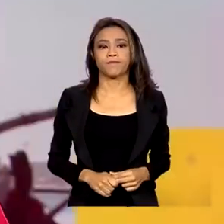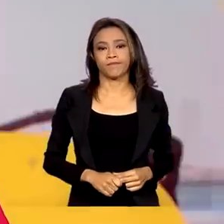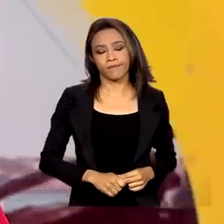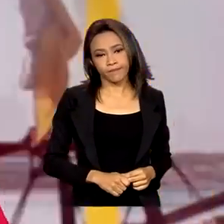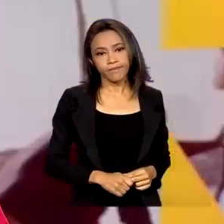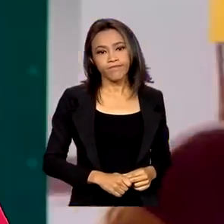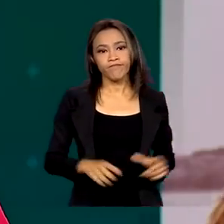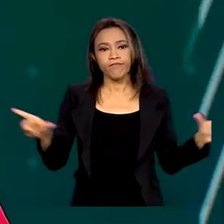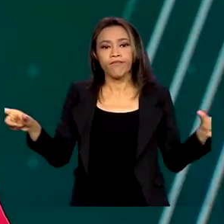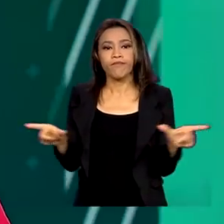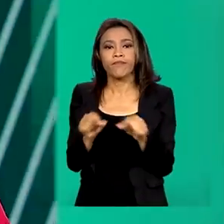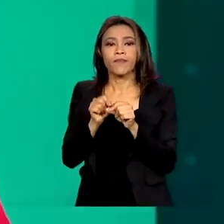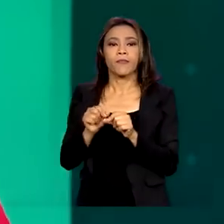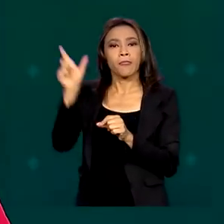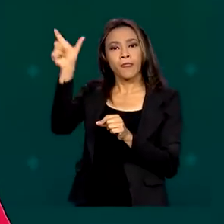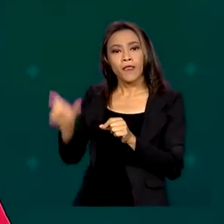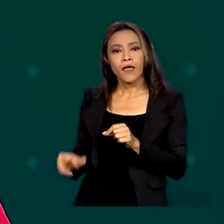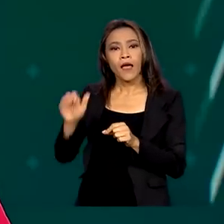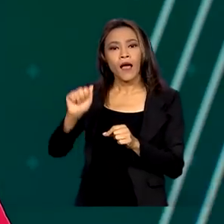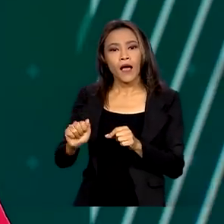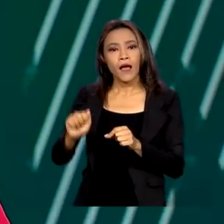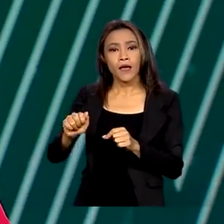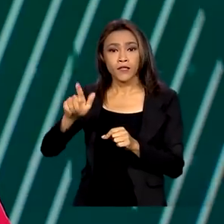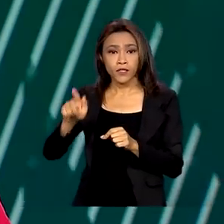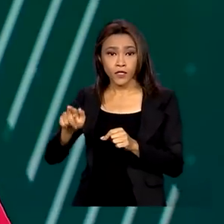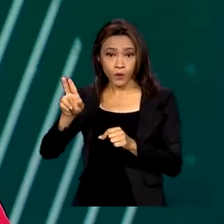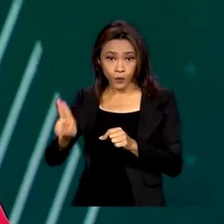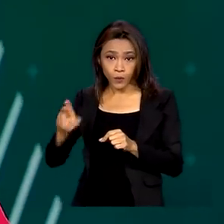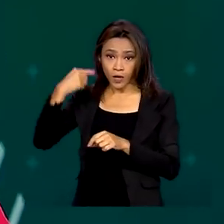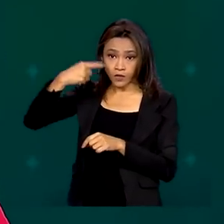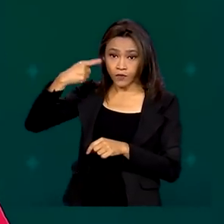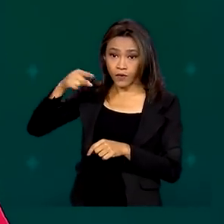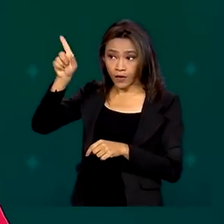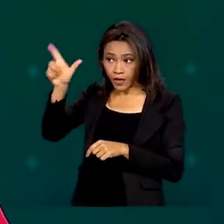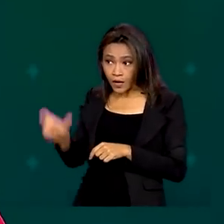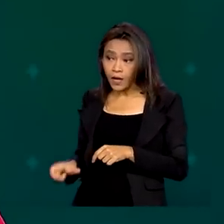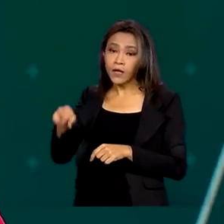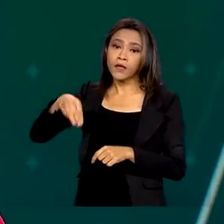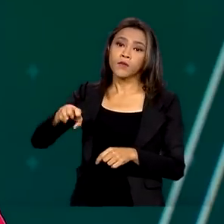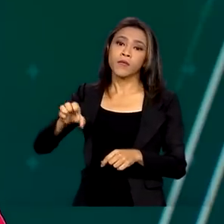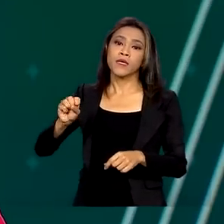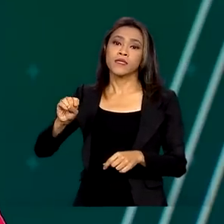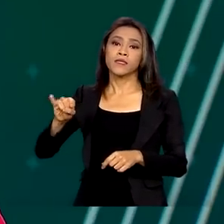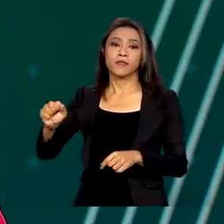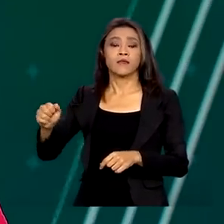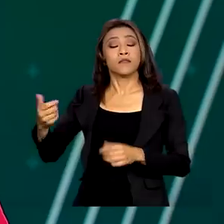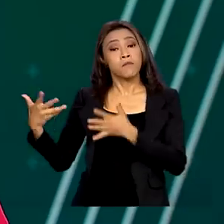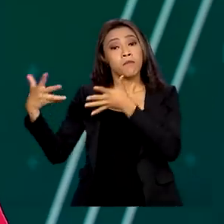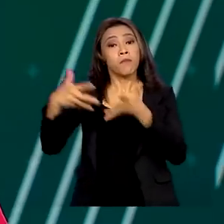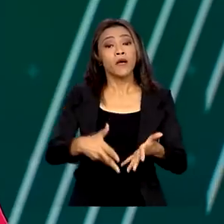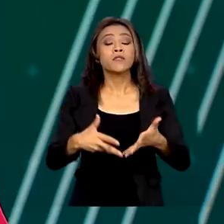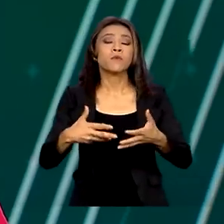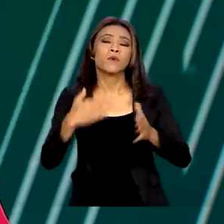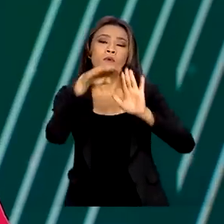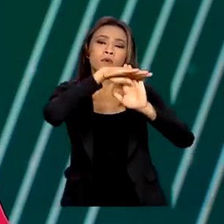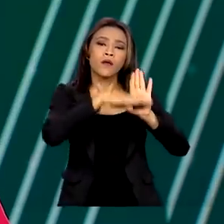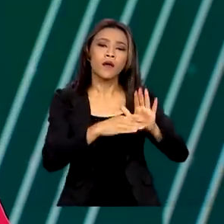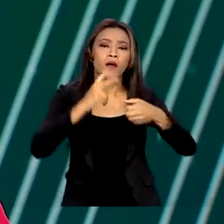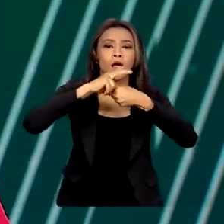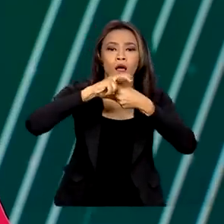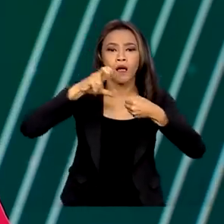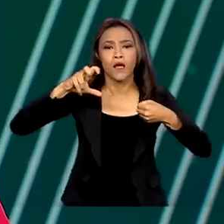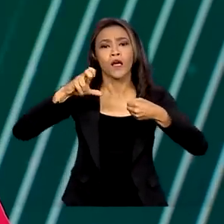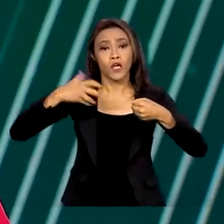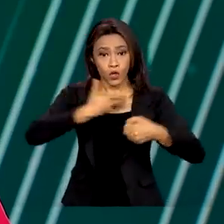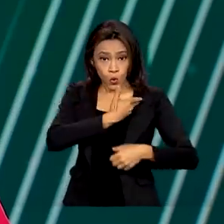O advogado-geral da União, Jorge Messias, participou do programa de rádio A Voz do Brasil e falou que o governo irá